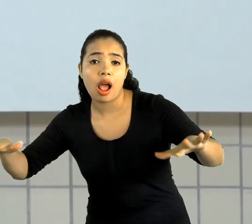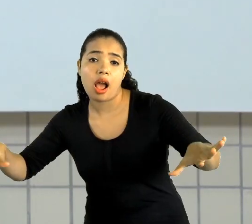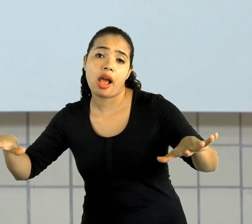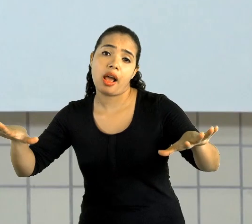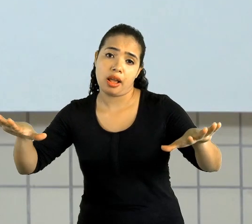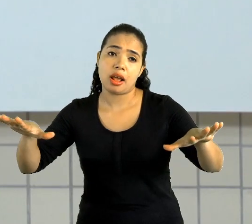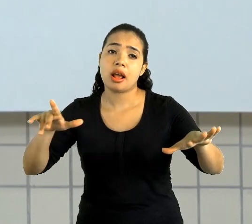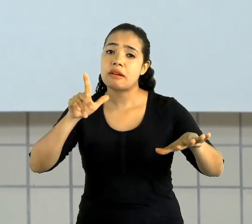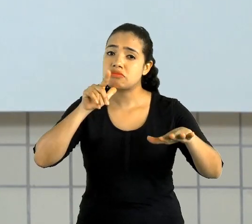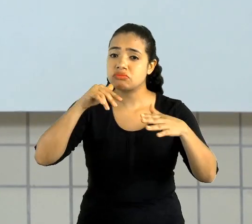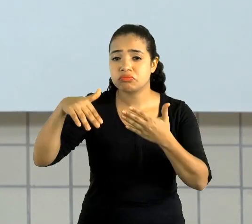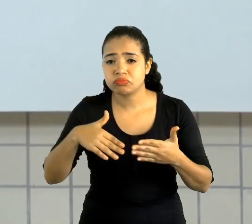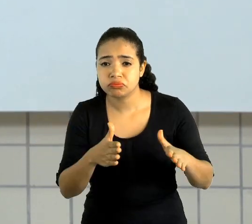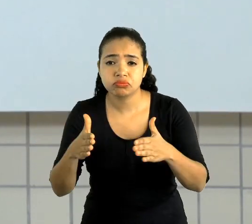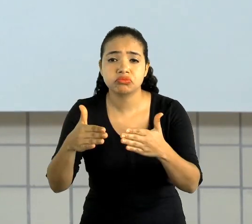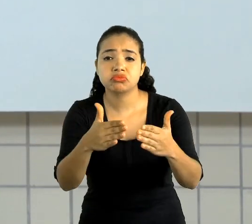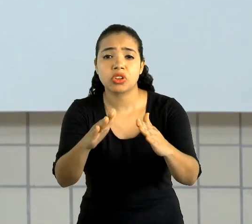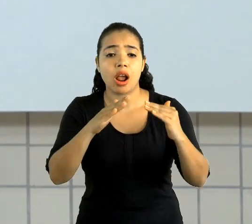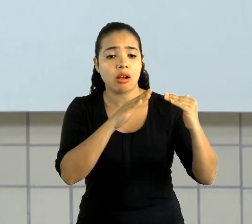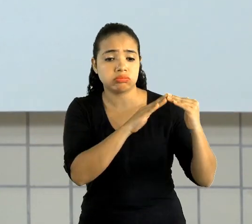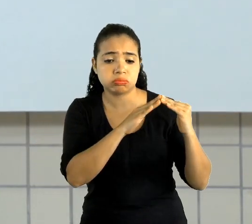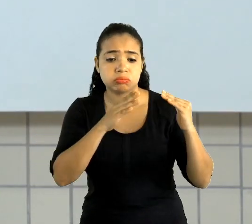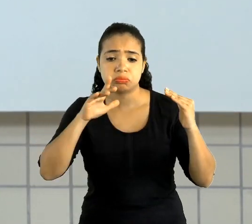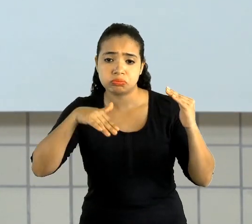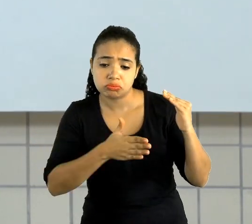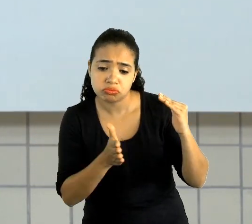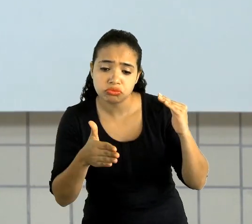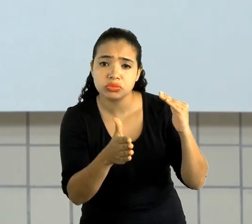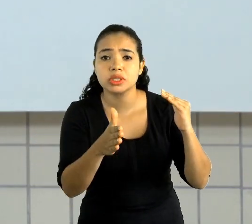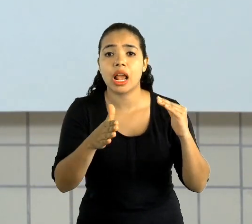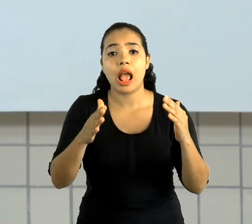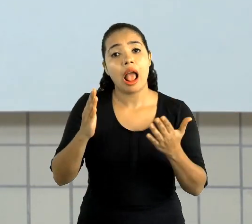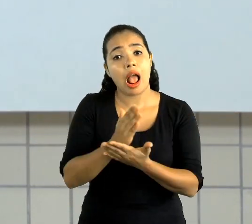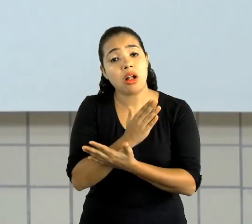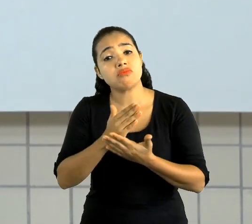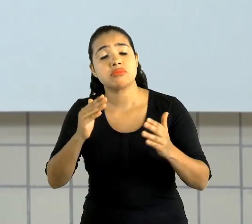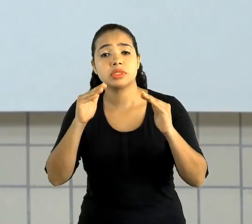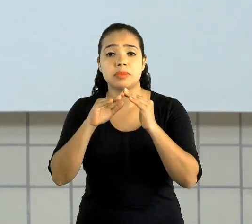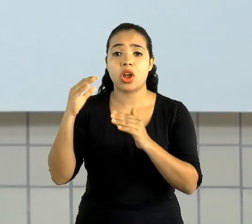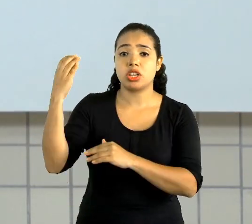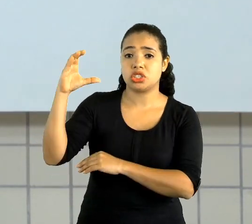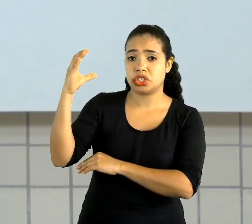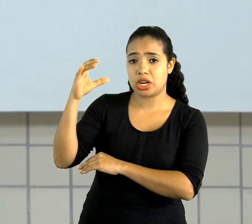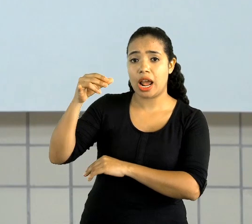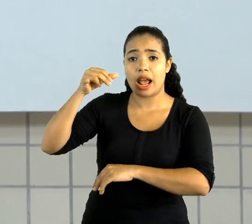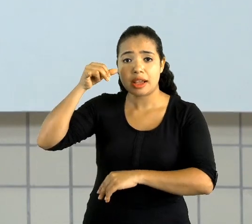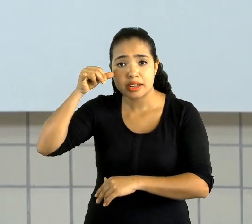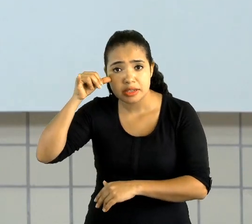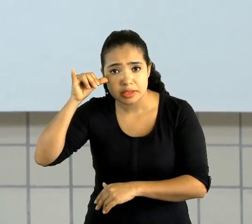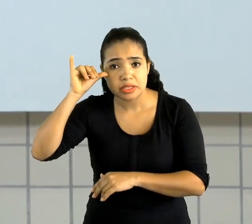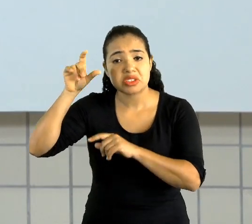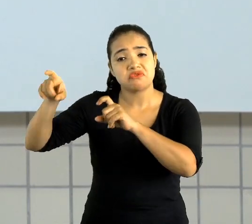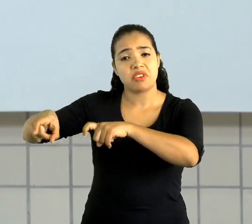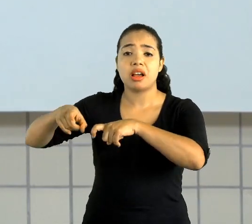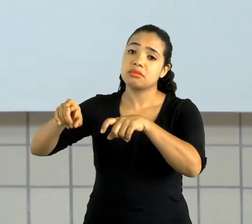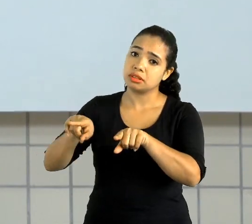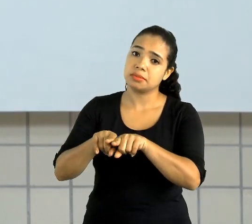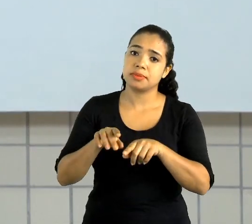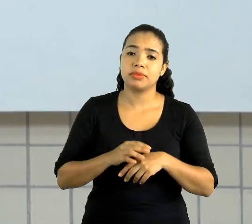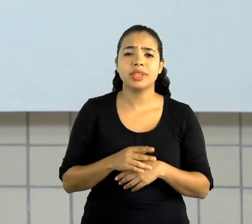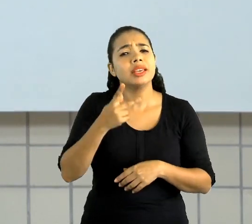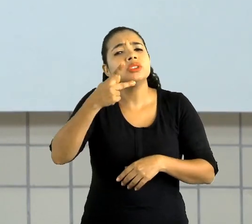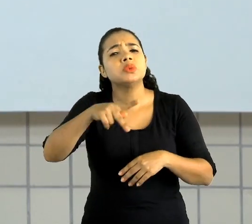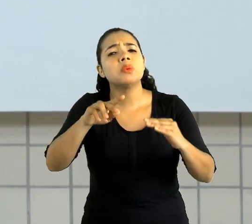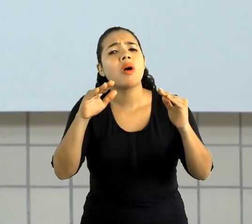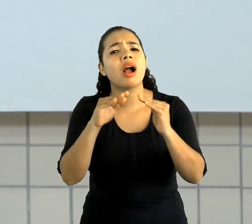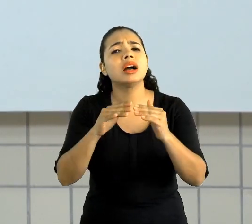rios e tem pessoas que moram em casas em chácaras ou fazendas. E sua casa? Onde